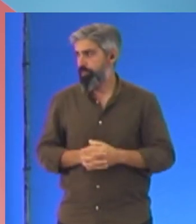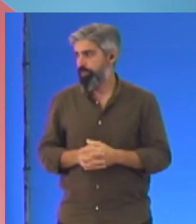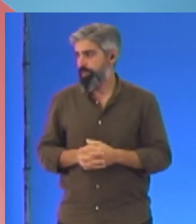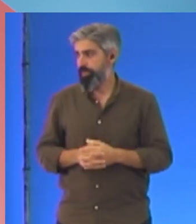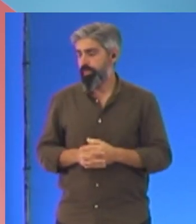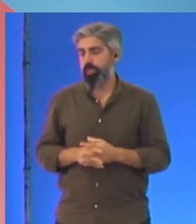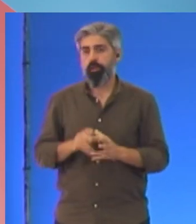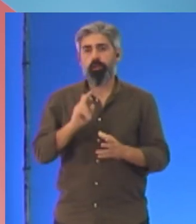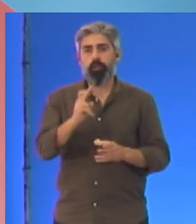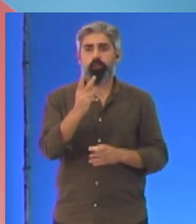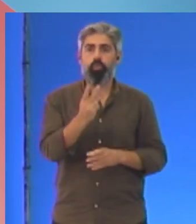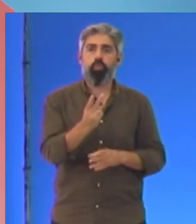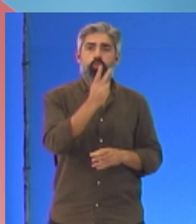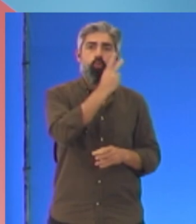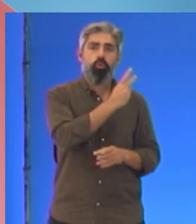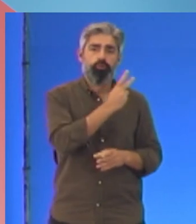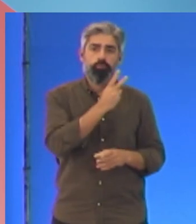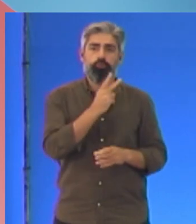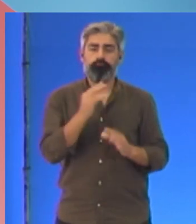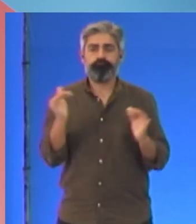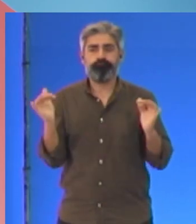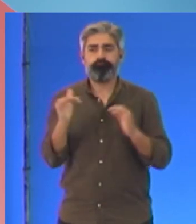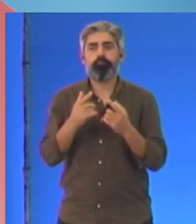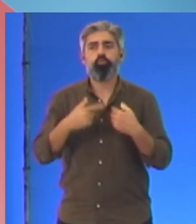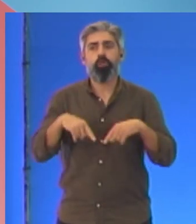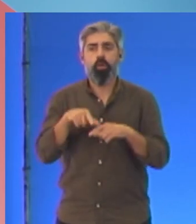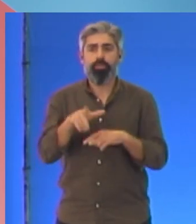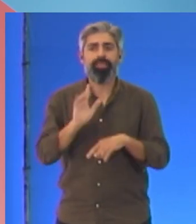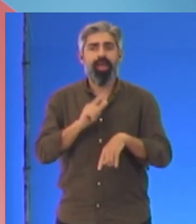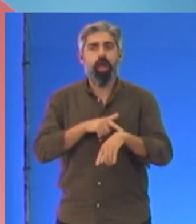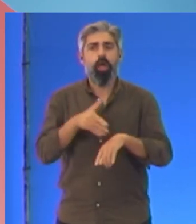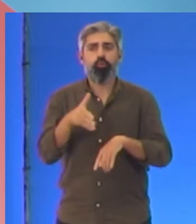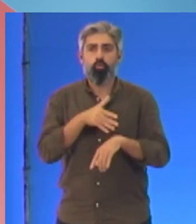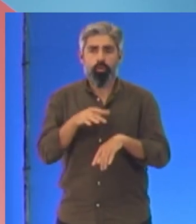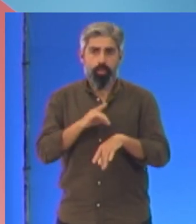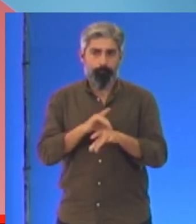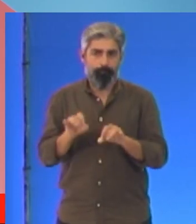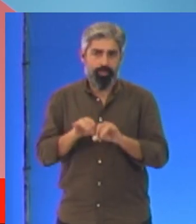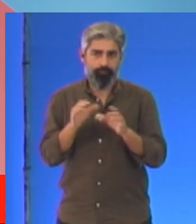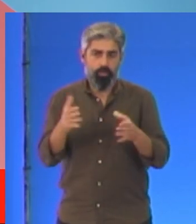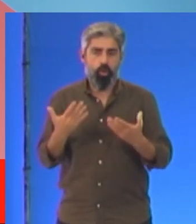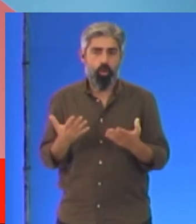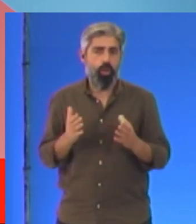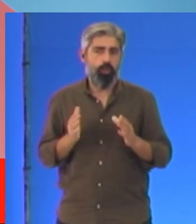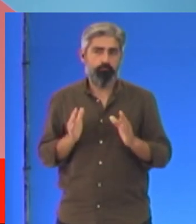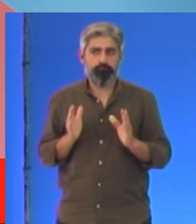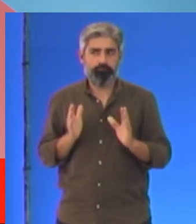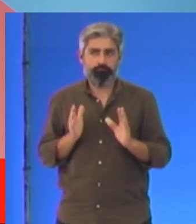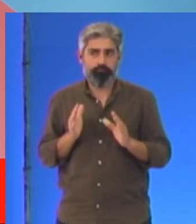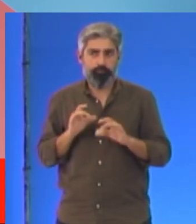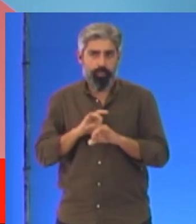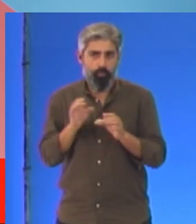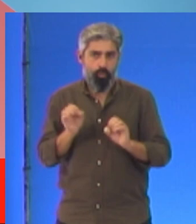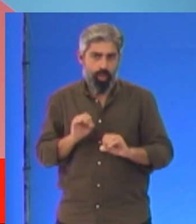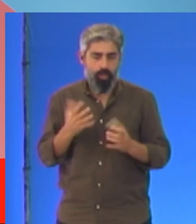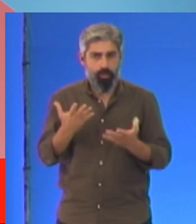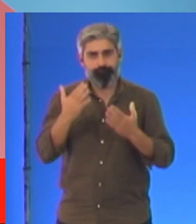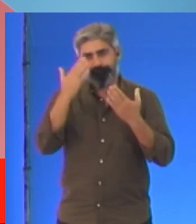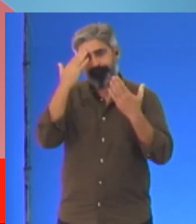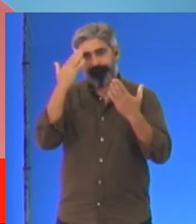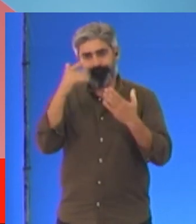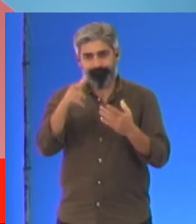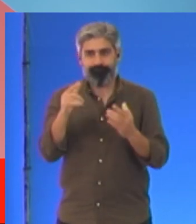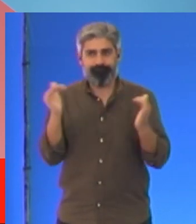Há dois anos reunimos ainda em pandemia. Agora, sem essa restrição, saúdo todas as legadas e todos os legados à